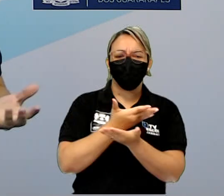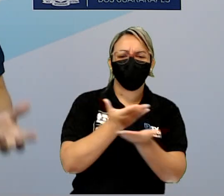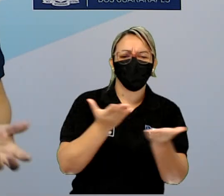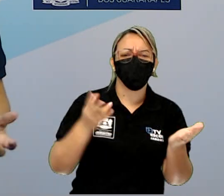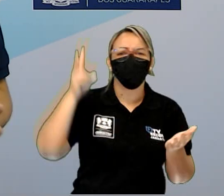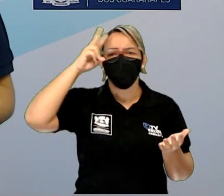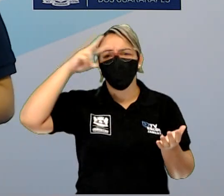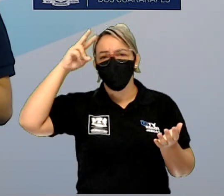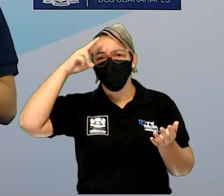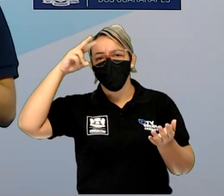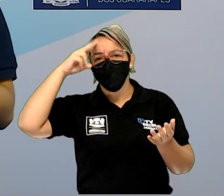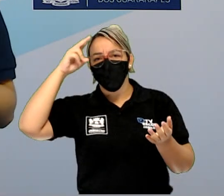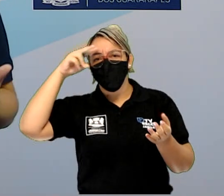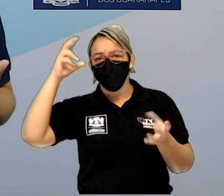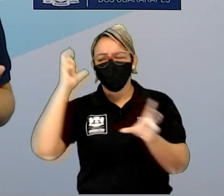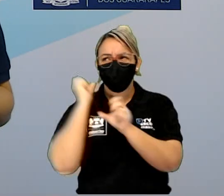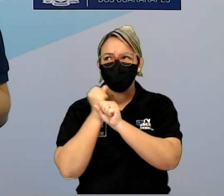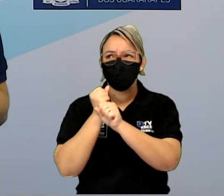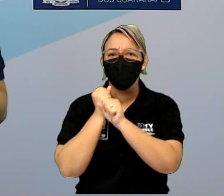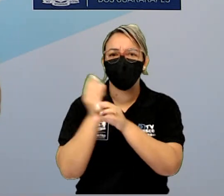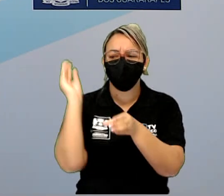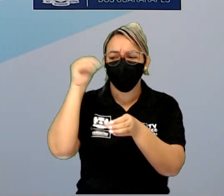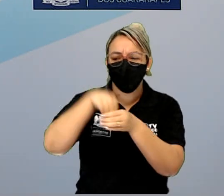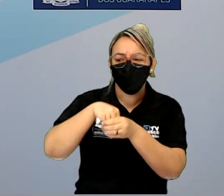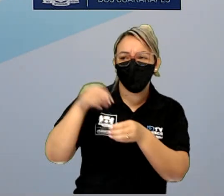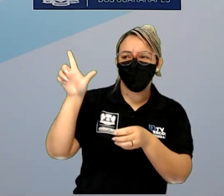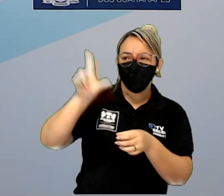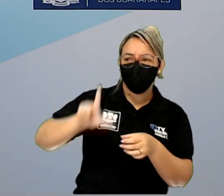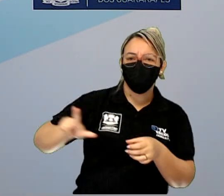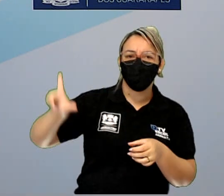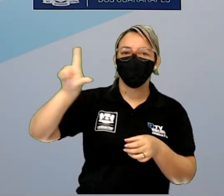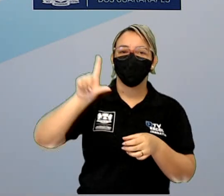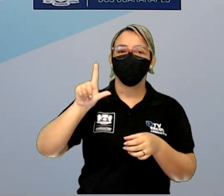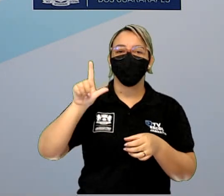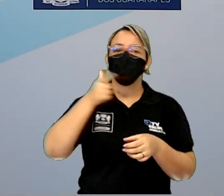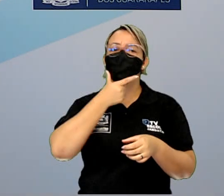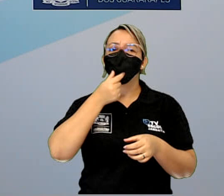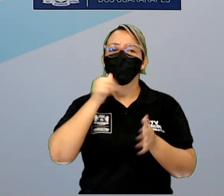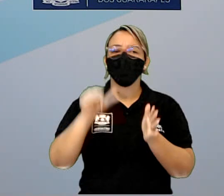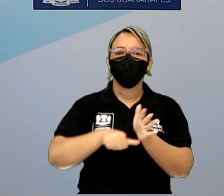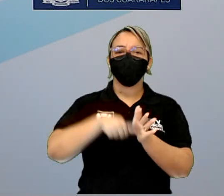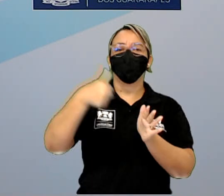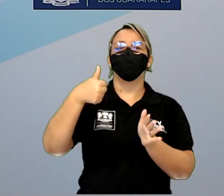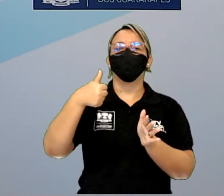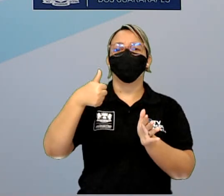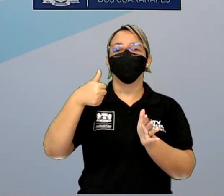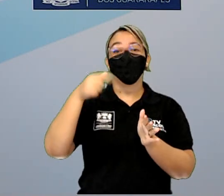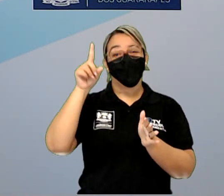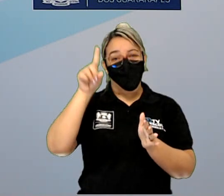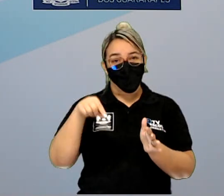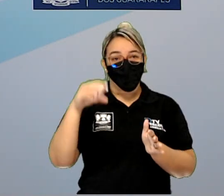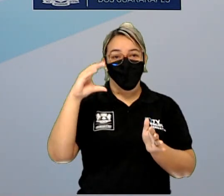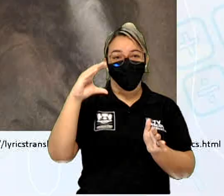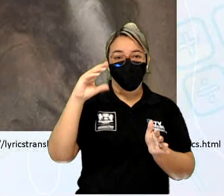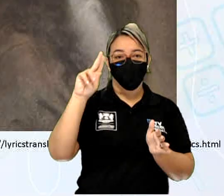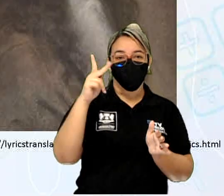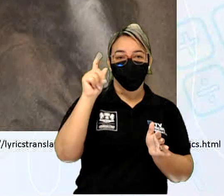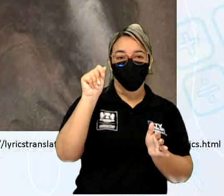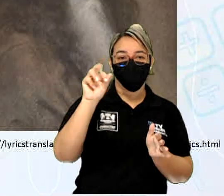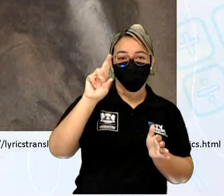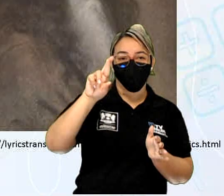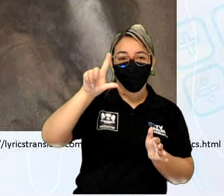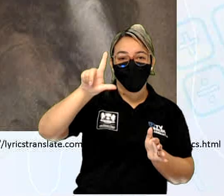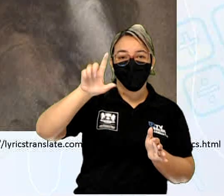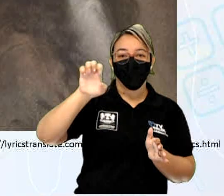essas histórias e fortalecê-las dentro da literatura. E o primeiro nome que aparece é o de Charles Perrault,